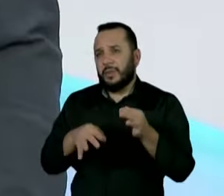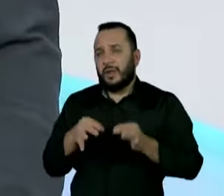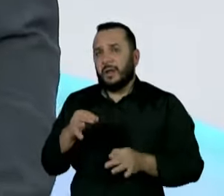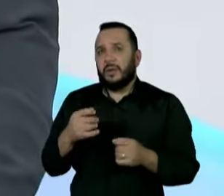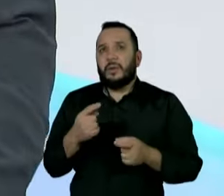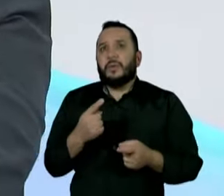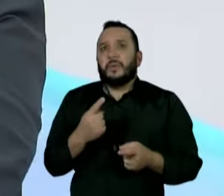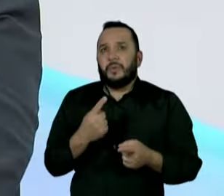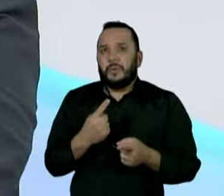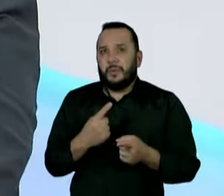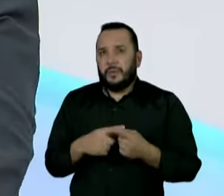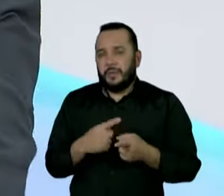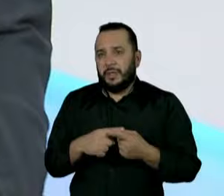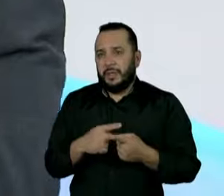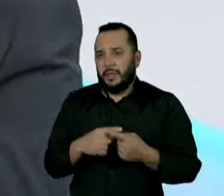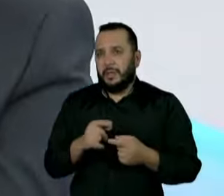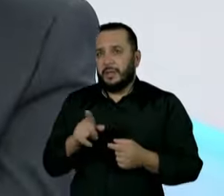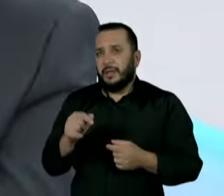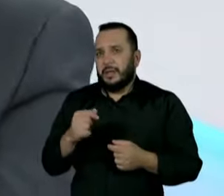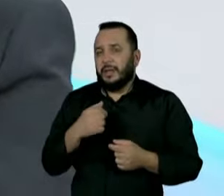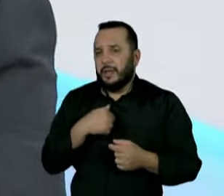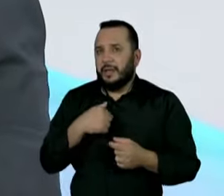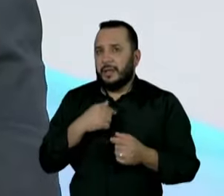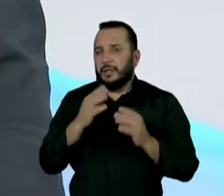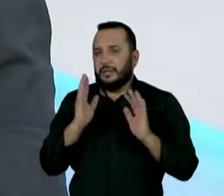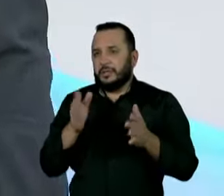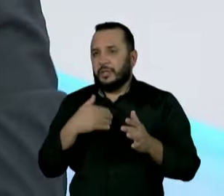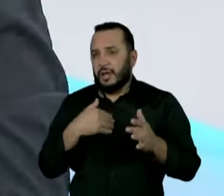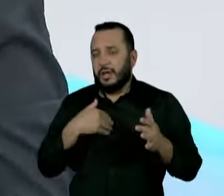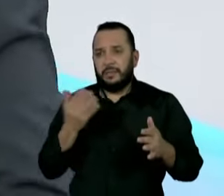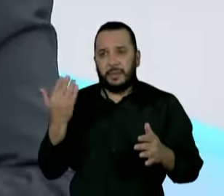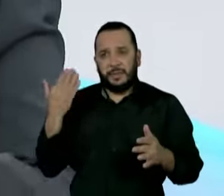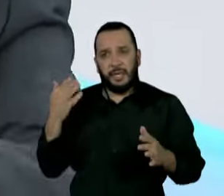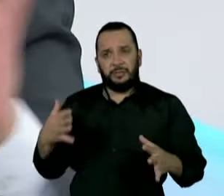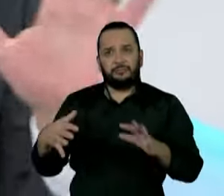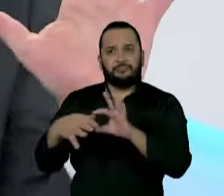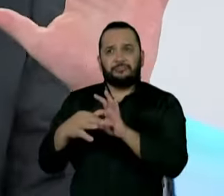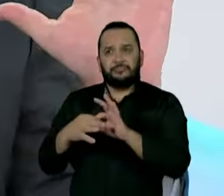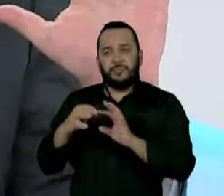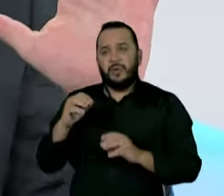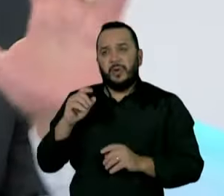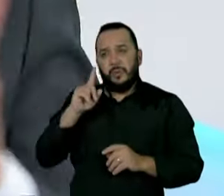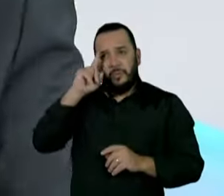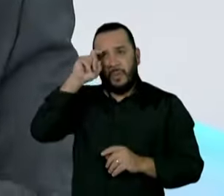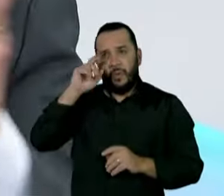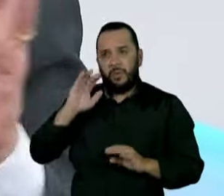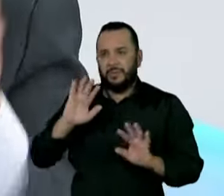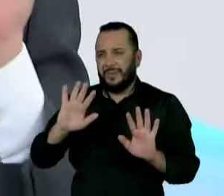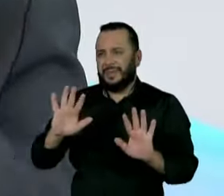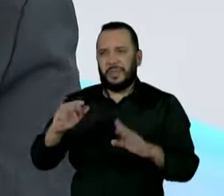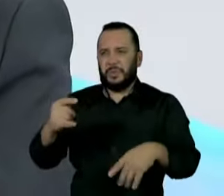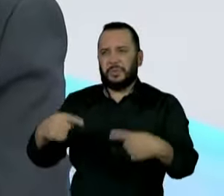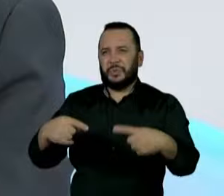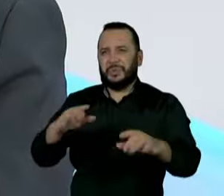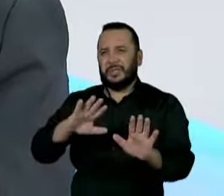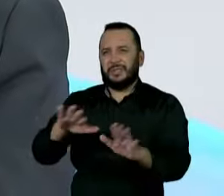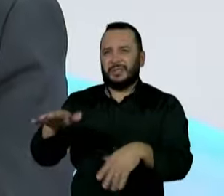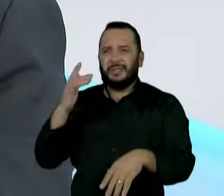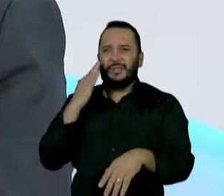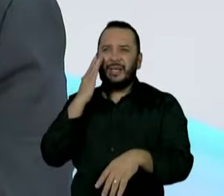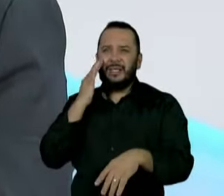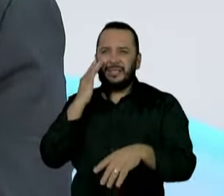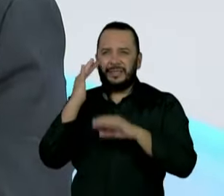sequência de tratamento com o Moro, ele vai certamente enfrentar também. Mas, em vez, eu também não quero discutir Tarcísio, acho que ele tem, enfim,